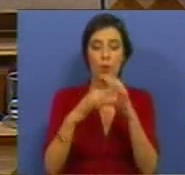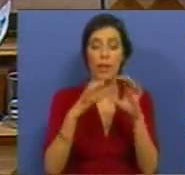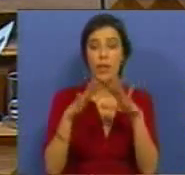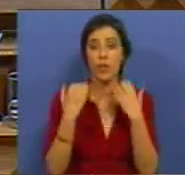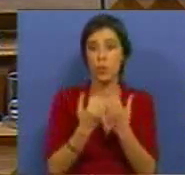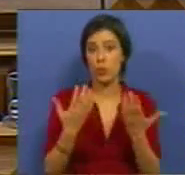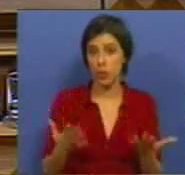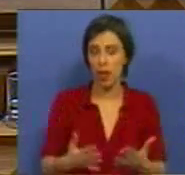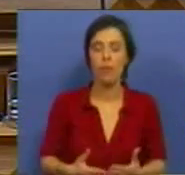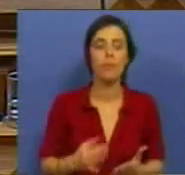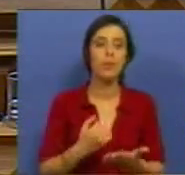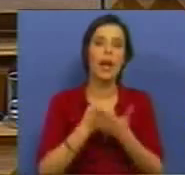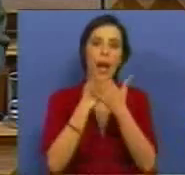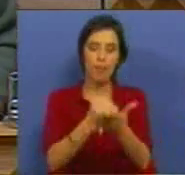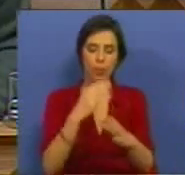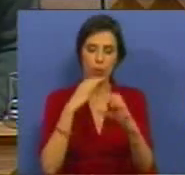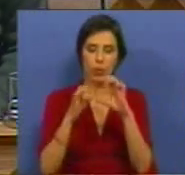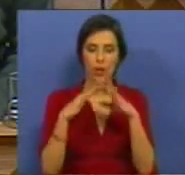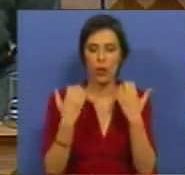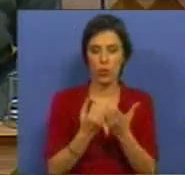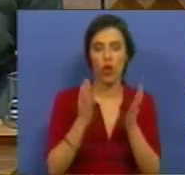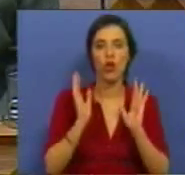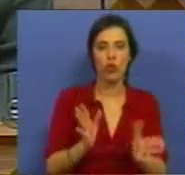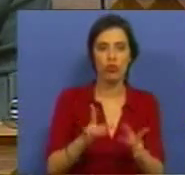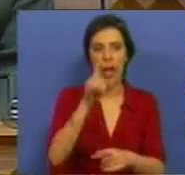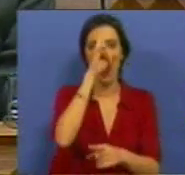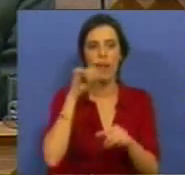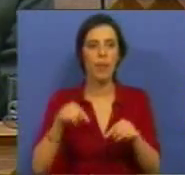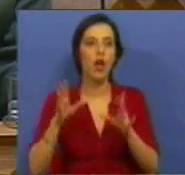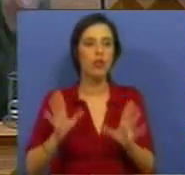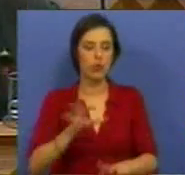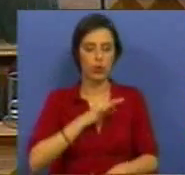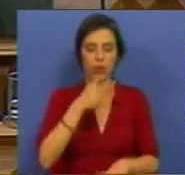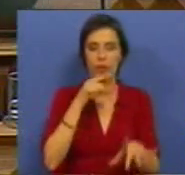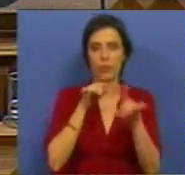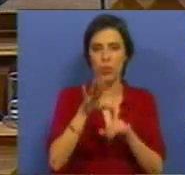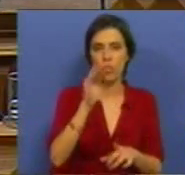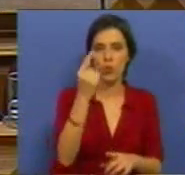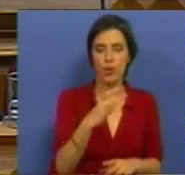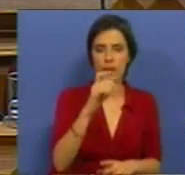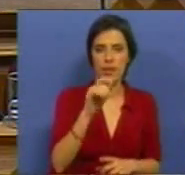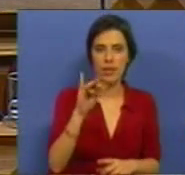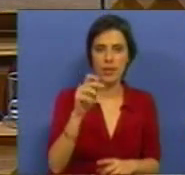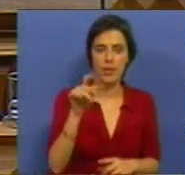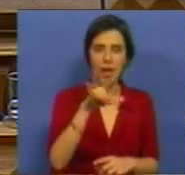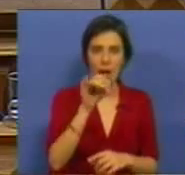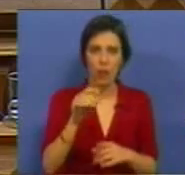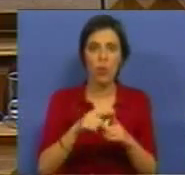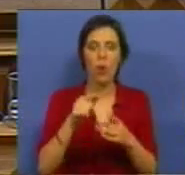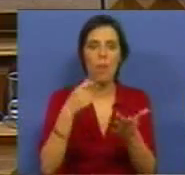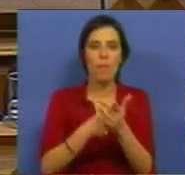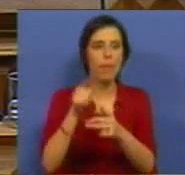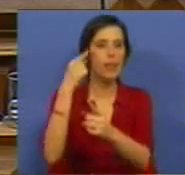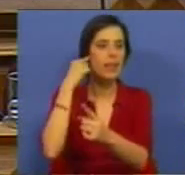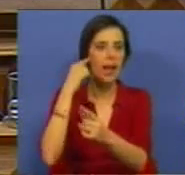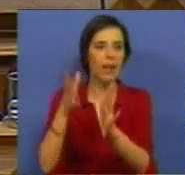social. Os apoios à comunicação social, já aqui foi relembrado pelo Sr. Deputado José Cesário, a questão do porto de pago